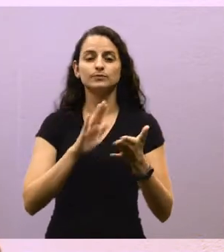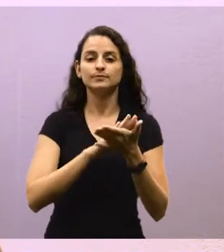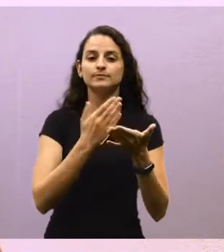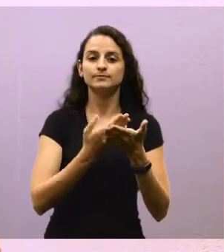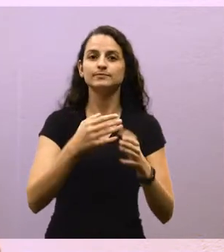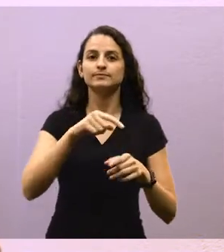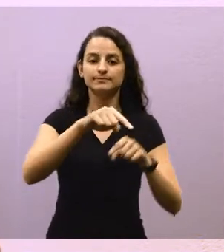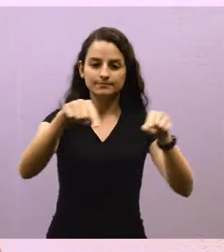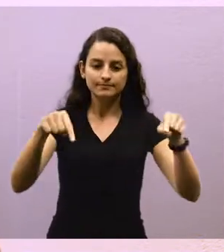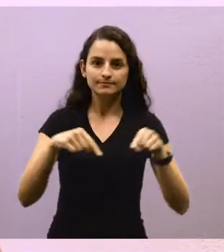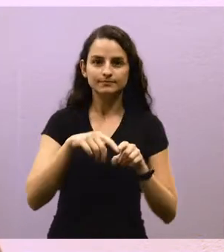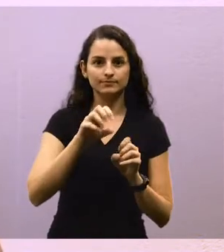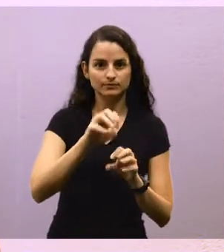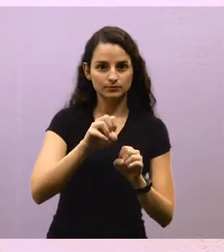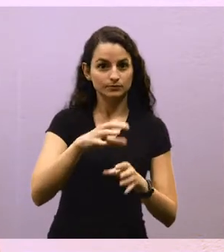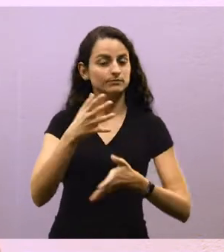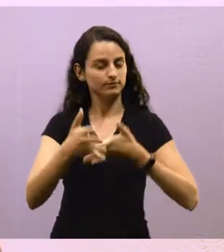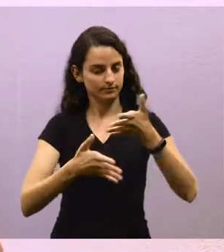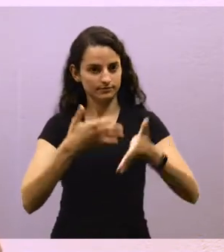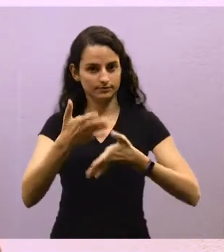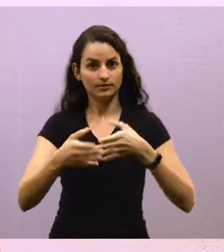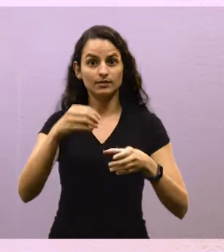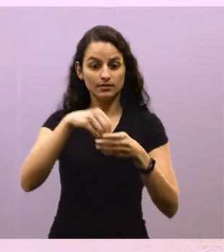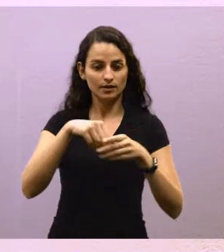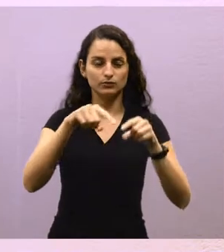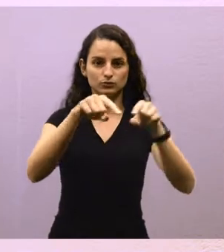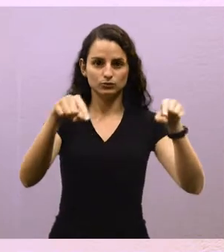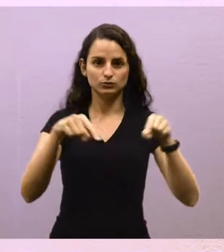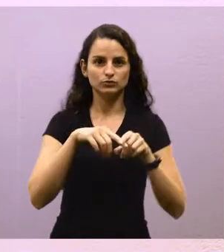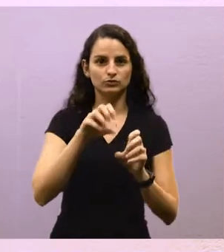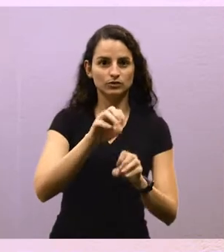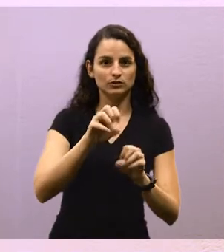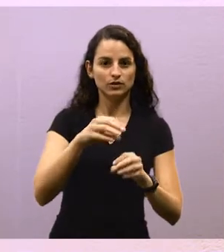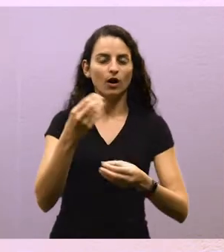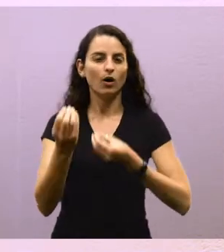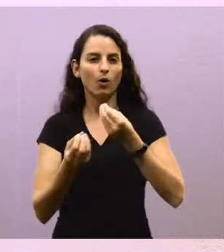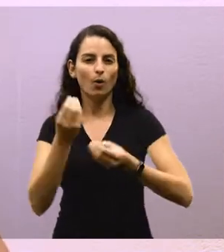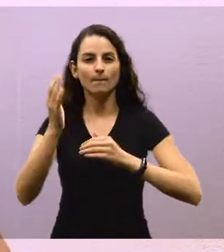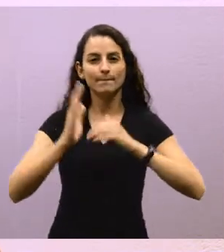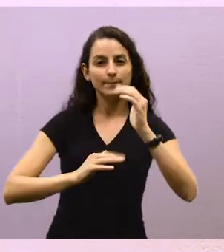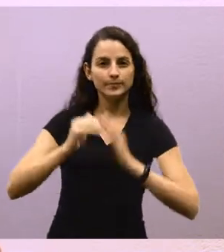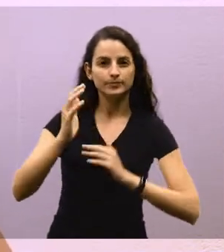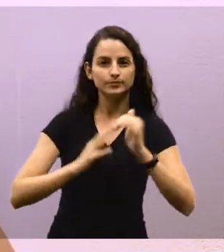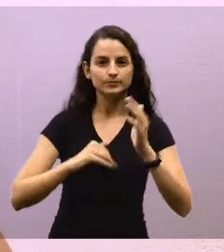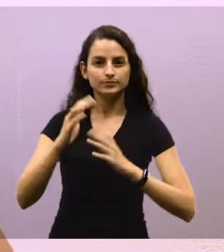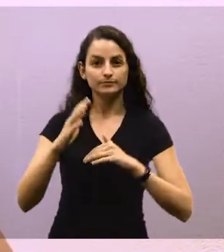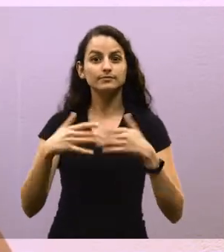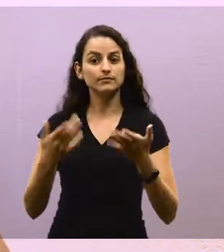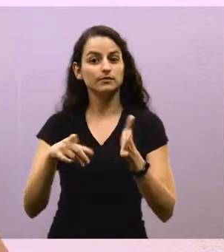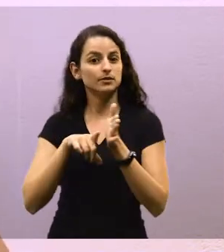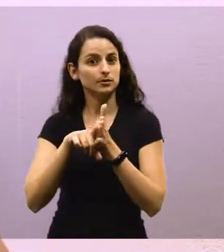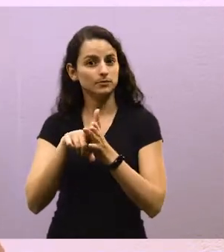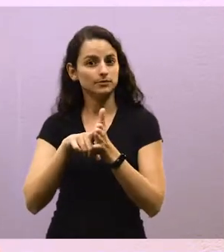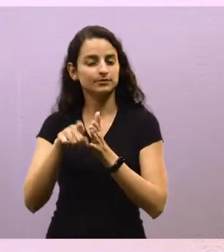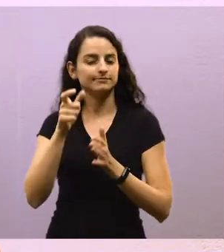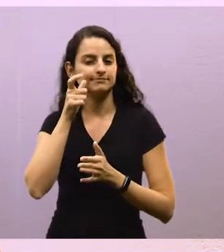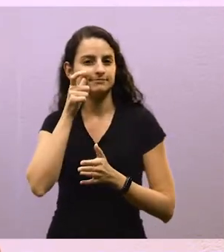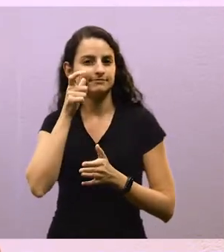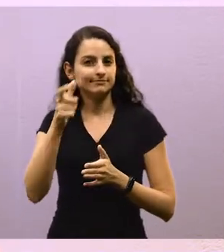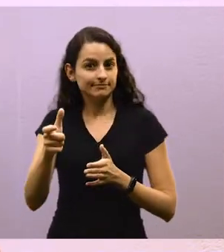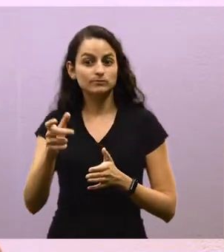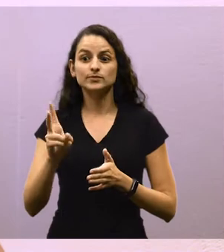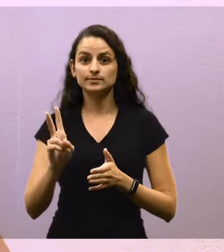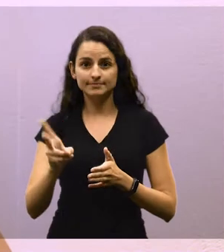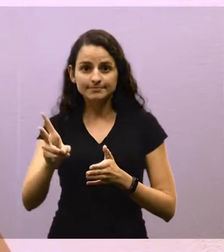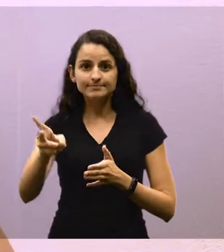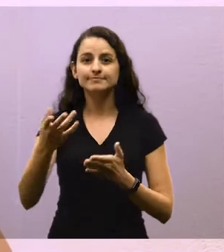intérprete educacional de Libras em sala de aula e sobre os seus fazeres. Dessa pesquisa, surgiu